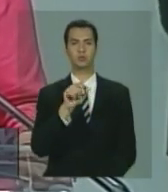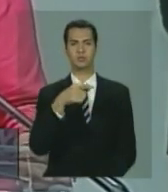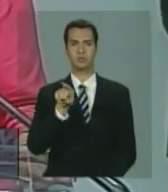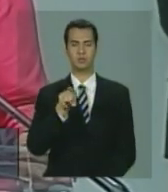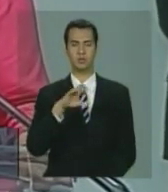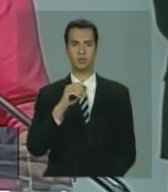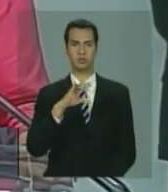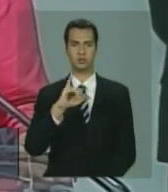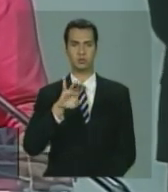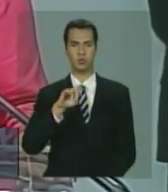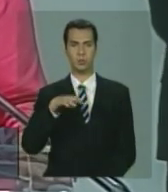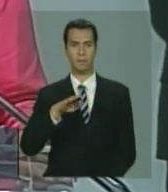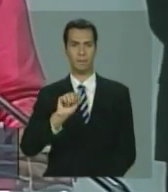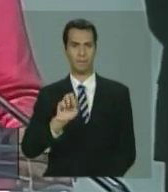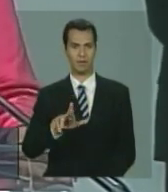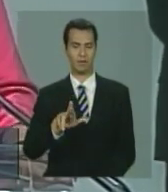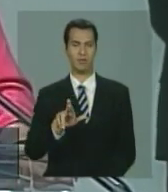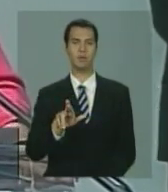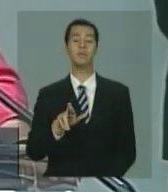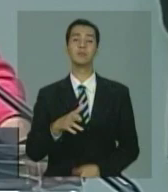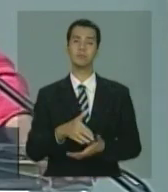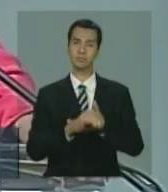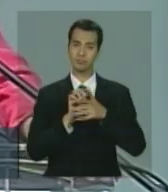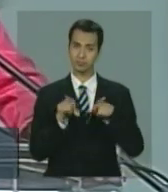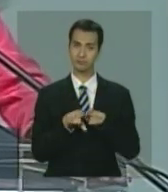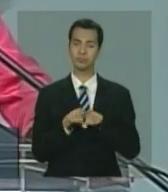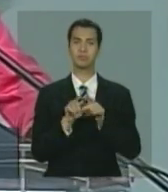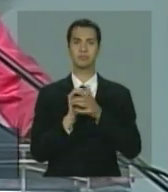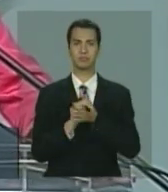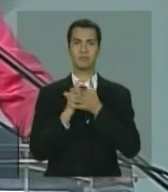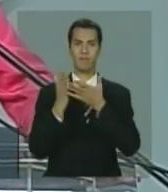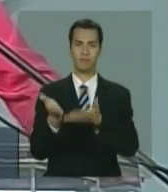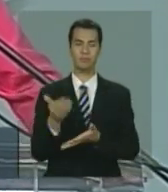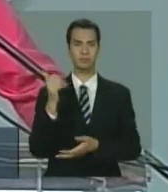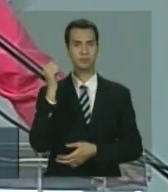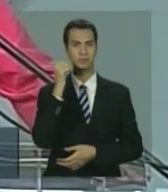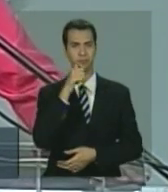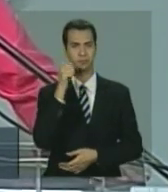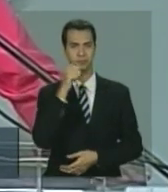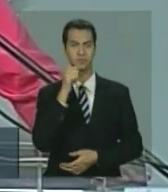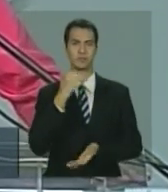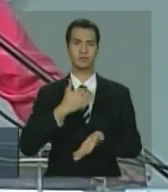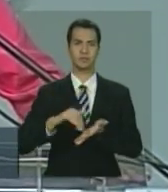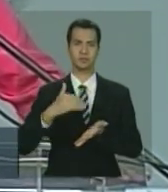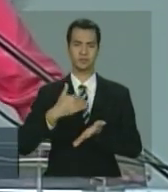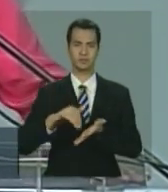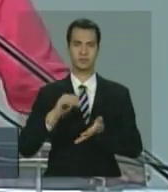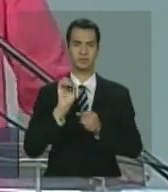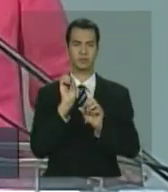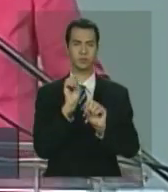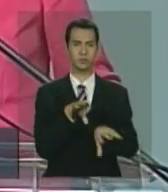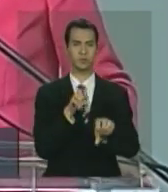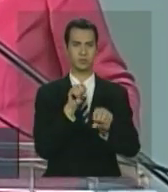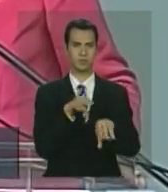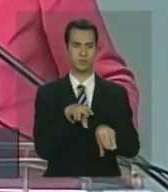Ossiomar Gomes da Silva, e também a sua secretária da Educação,